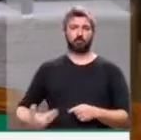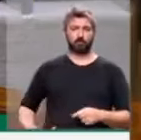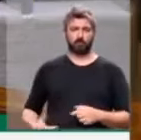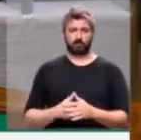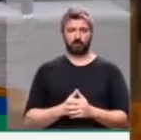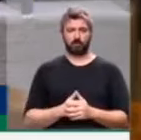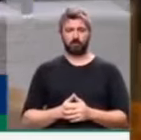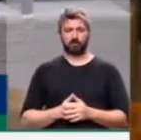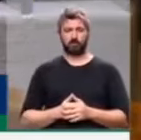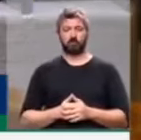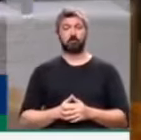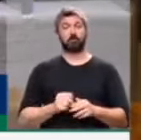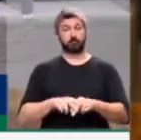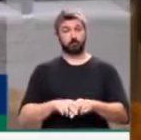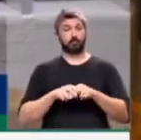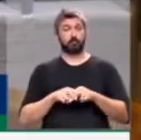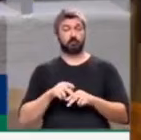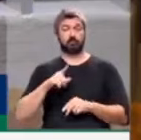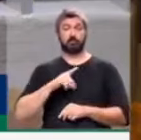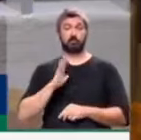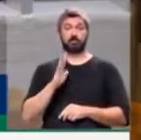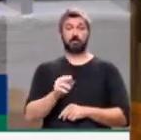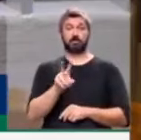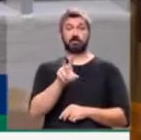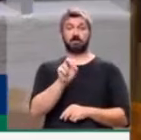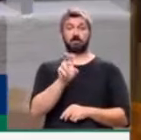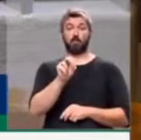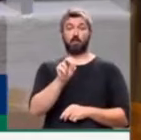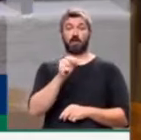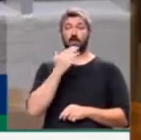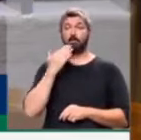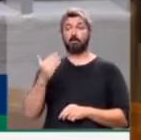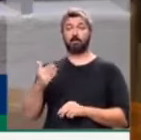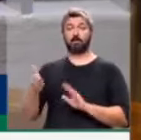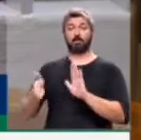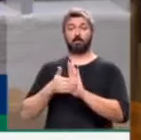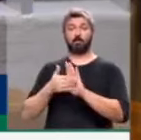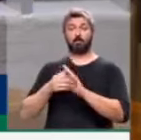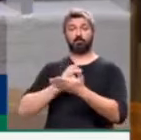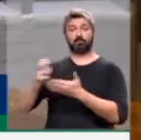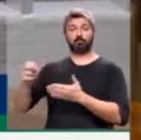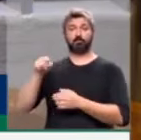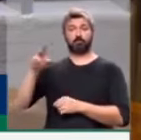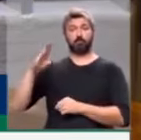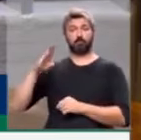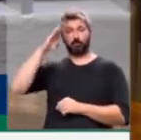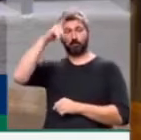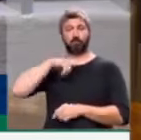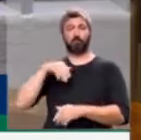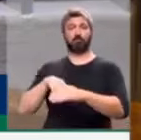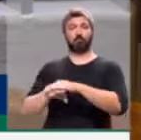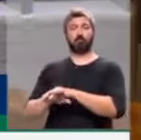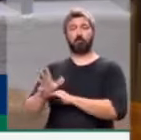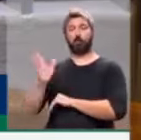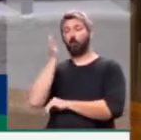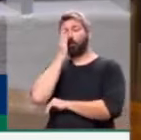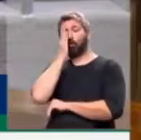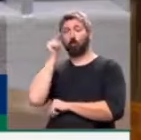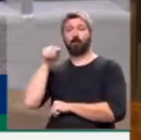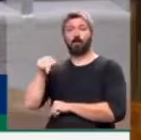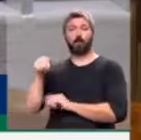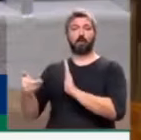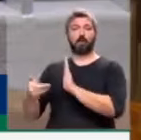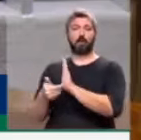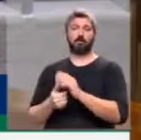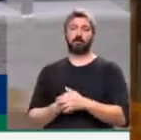isso que já tem mais de 50 pedidos de impeachment contra Bolsonaro, dormitando na gaveta da Câmara